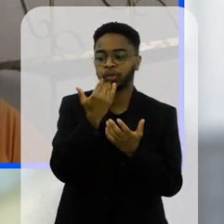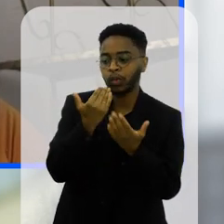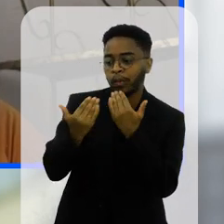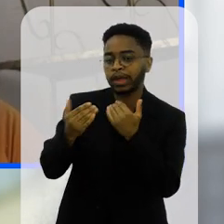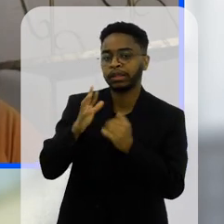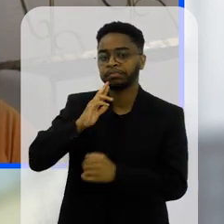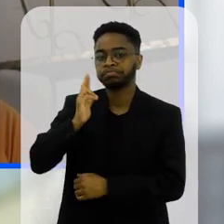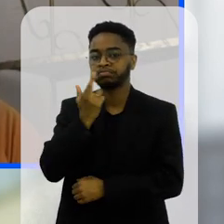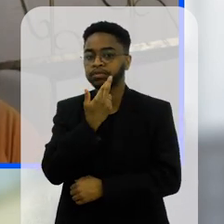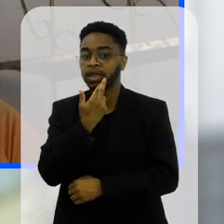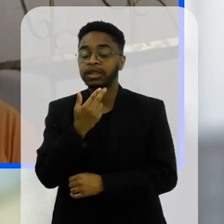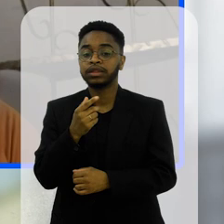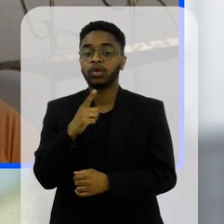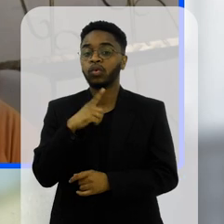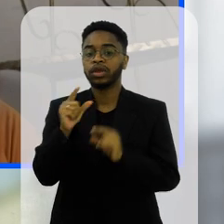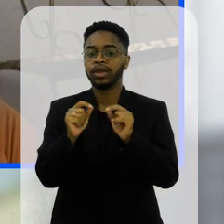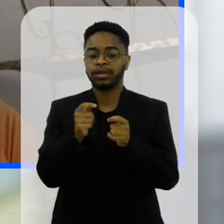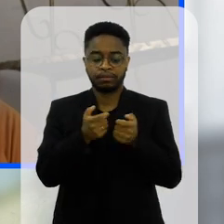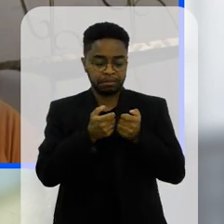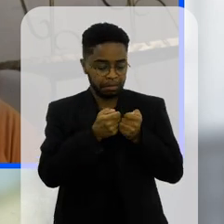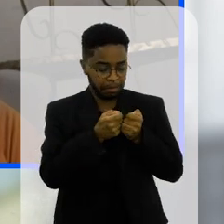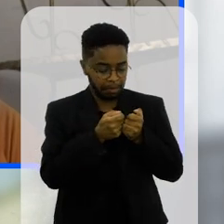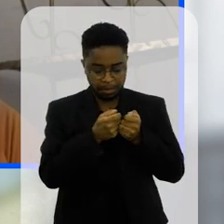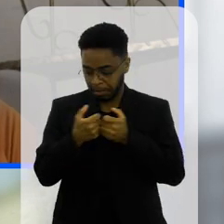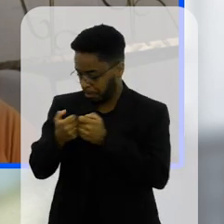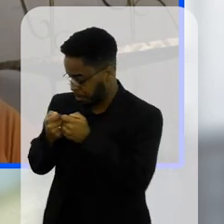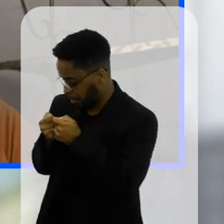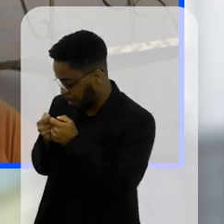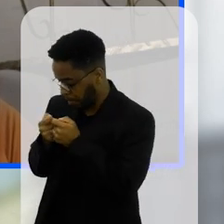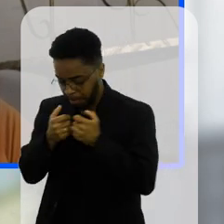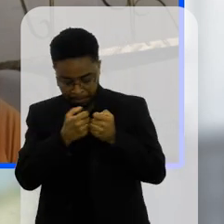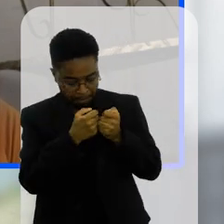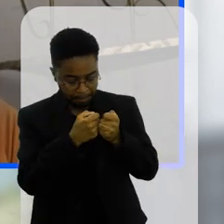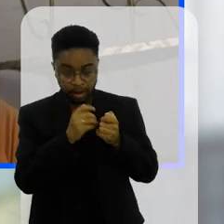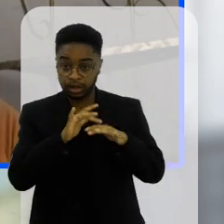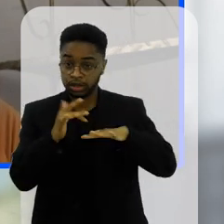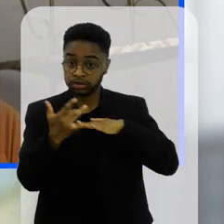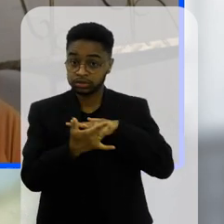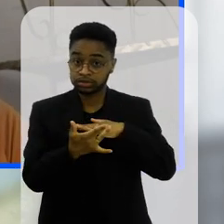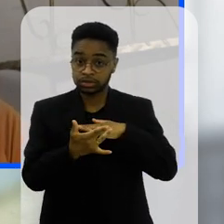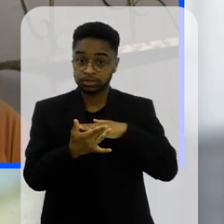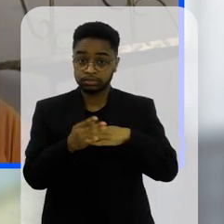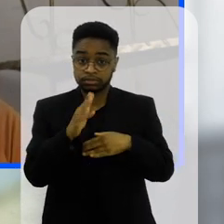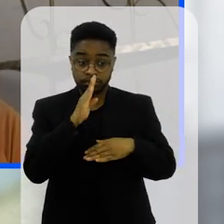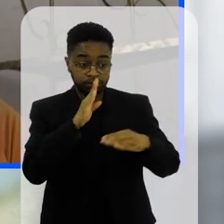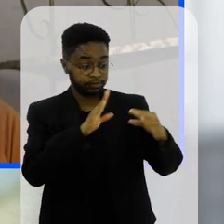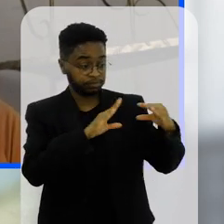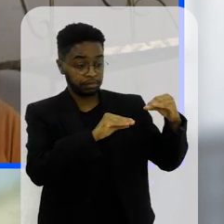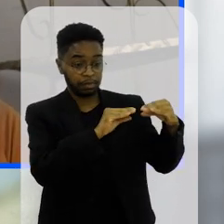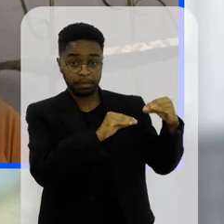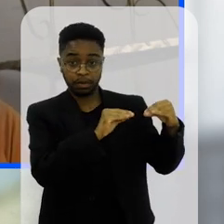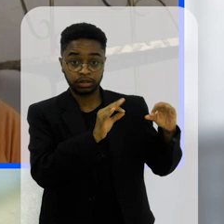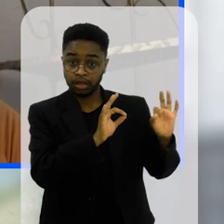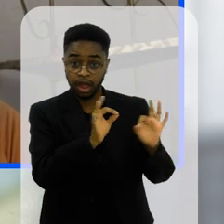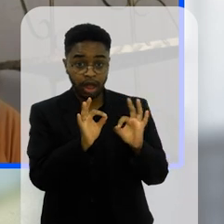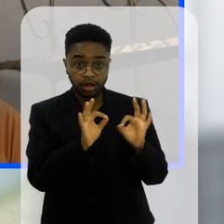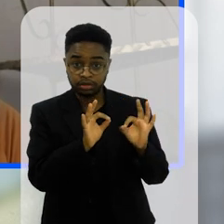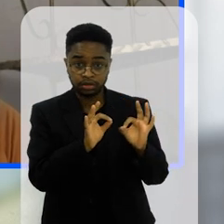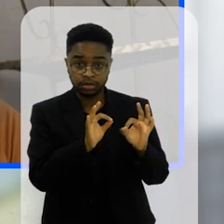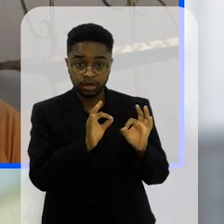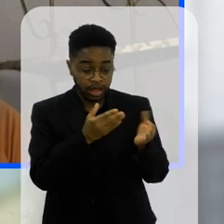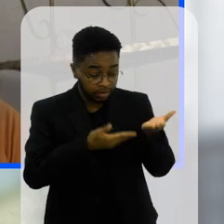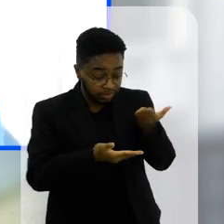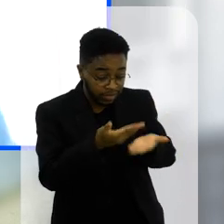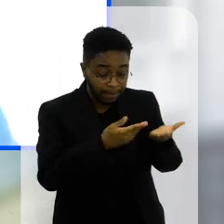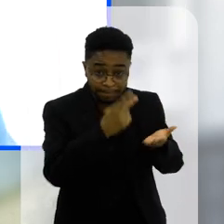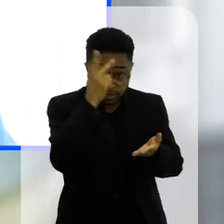restaurante em todos os lugares cada um tá com o seu celular ali navegando na rede social vendo vídeo interagindo respondendo